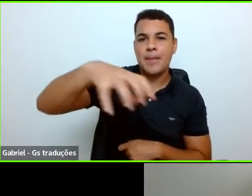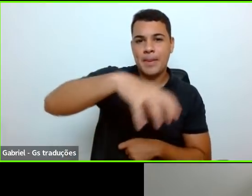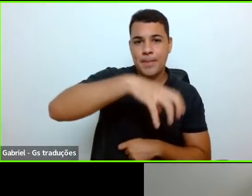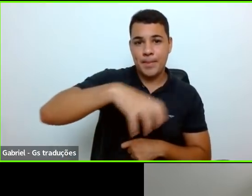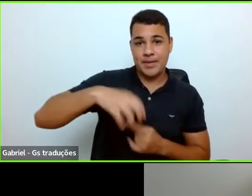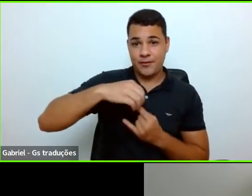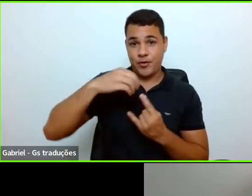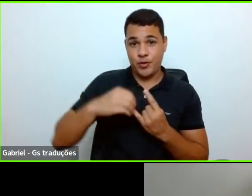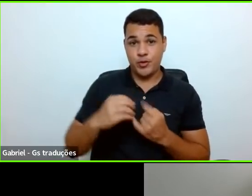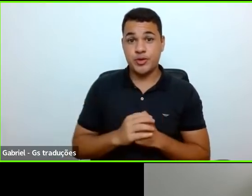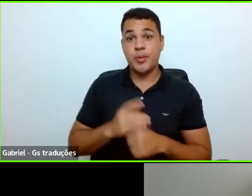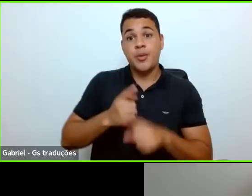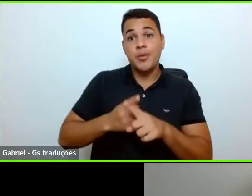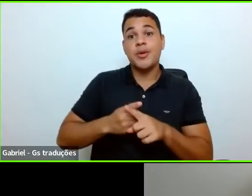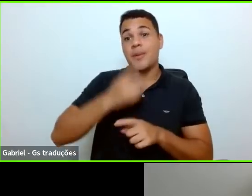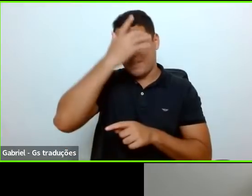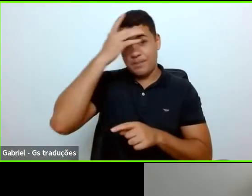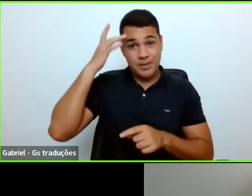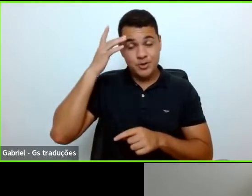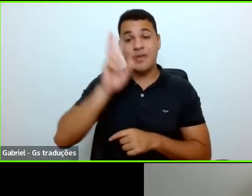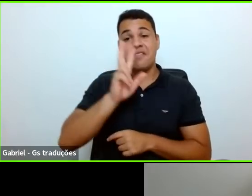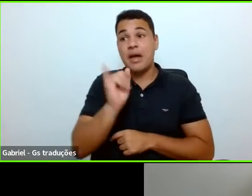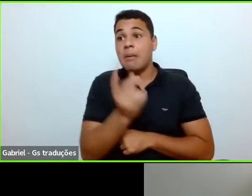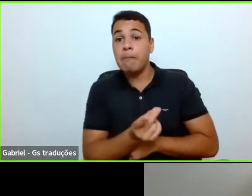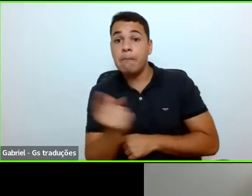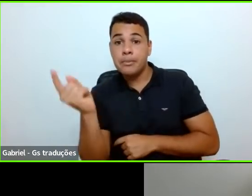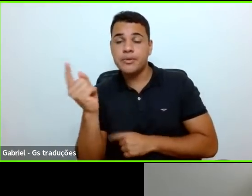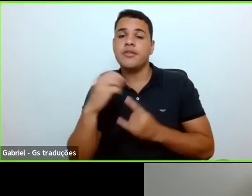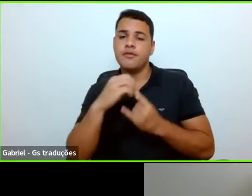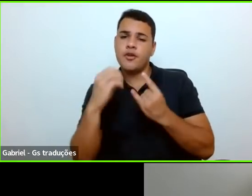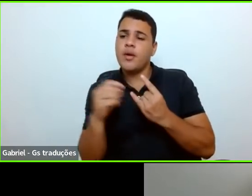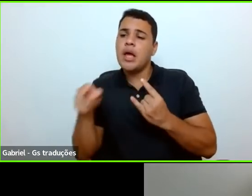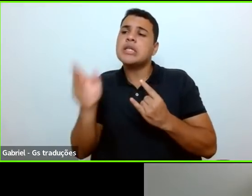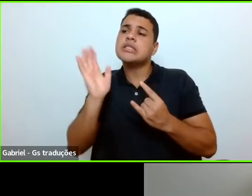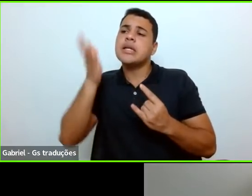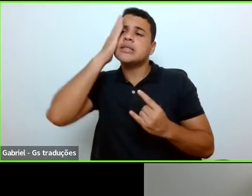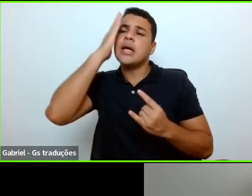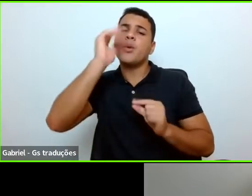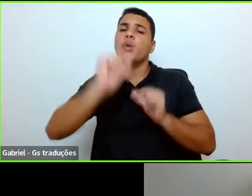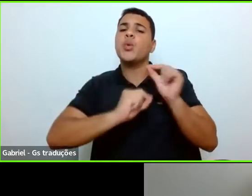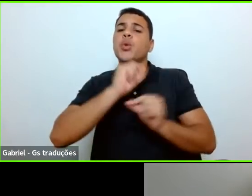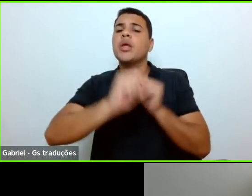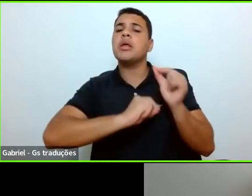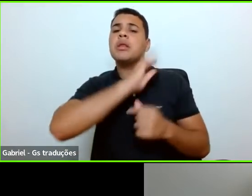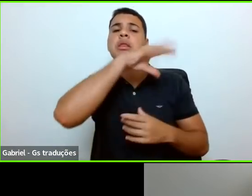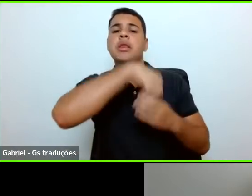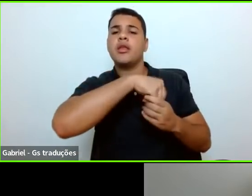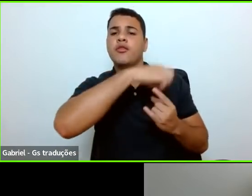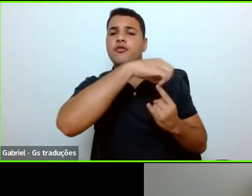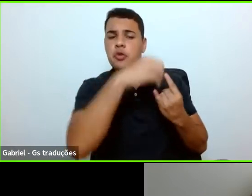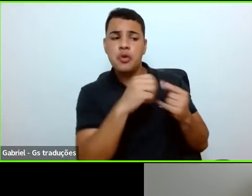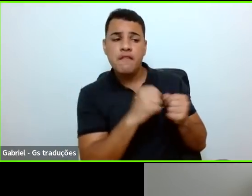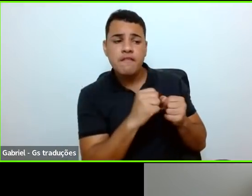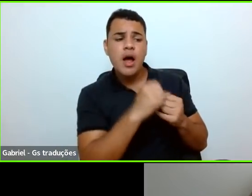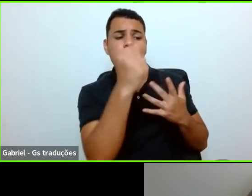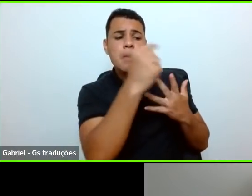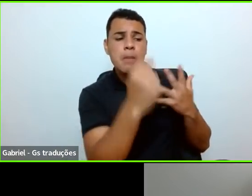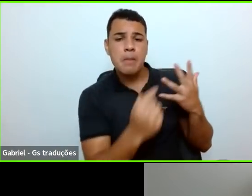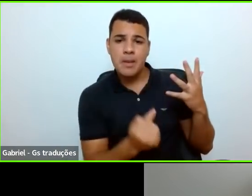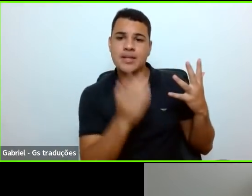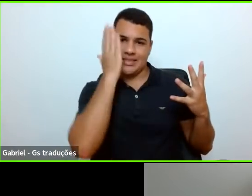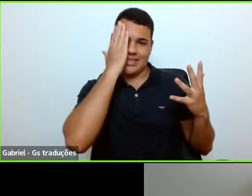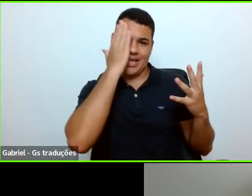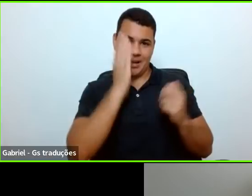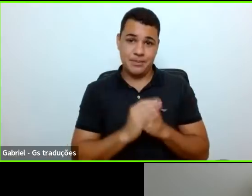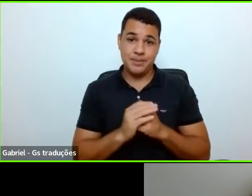ou seja, aqueles que vão sair da instituição, tenham uma noção do que nós fazemos também, entendeu? Além de cursos que a gente proporciona